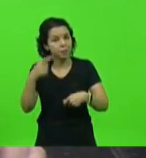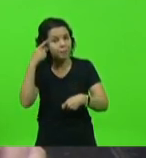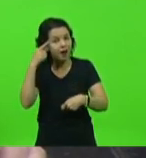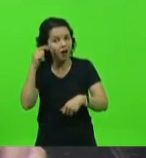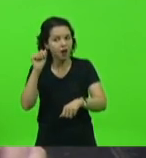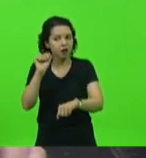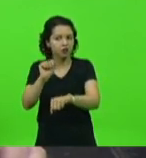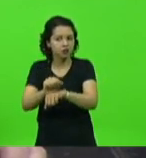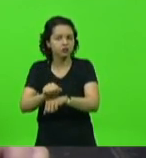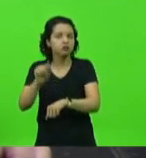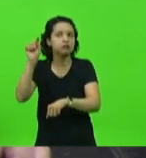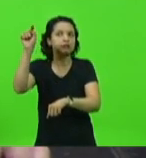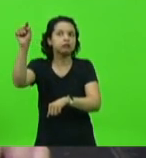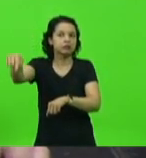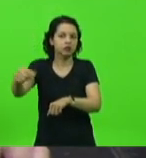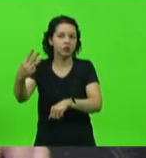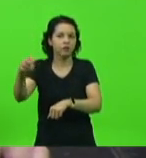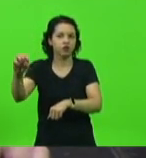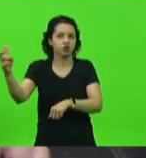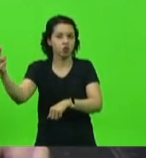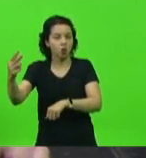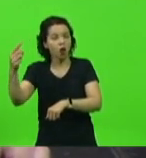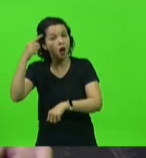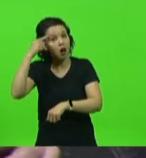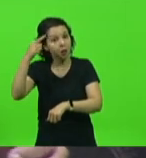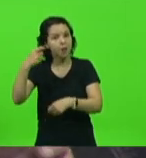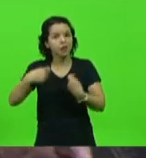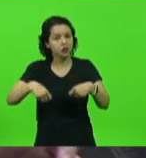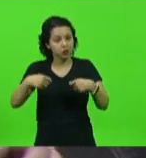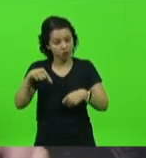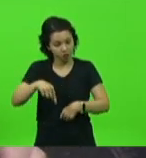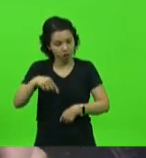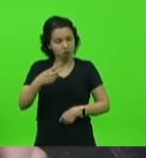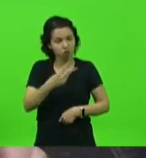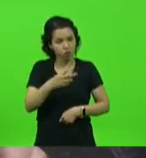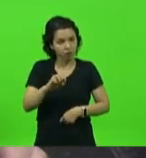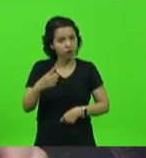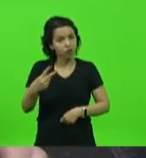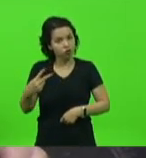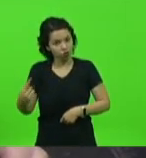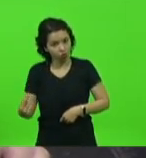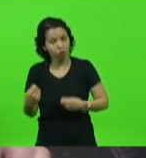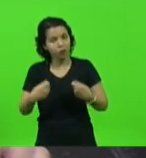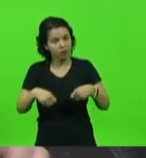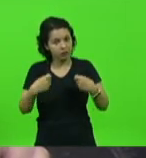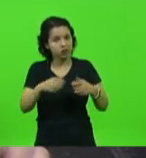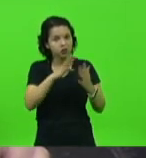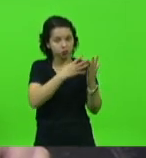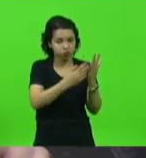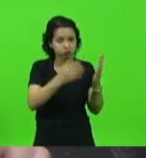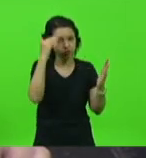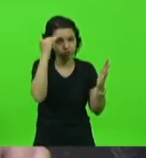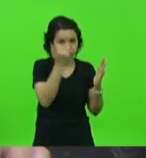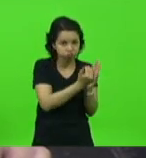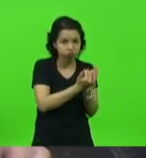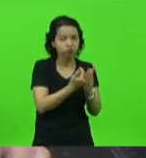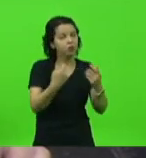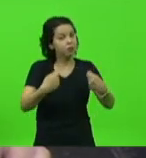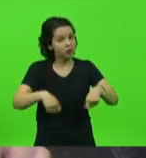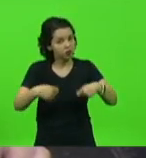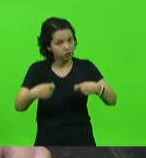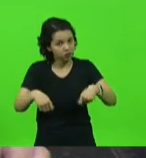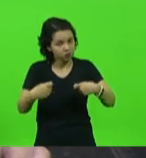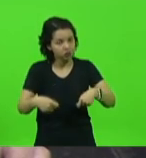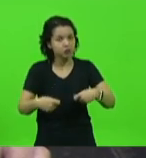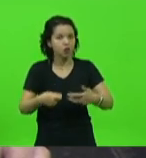e se lembrar que nós estamos em 2021 ainda e que nós temos calendários a cumprir e fazer essa obrigação que